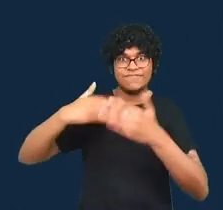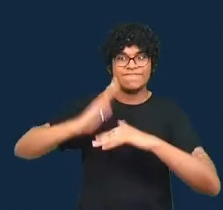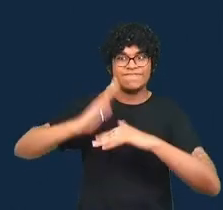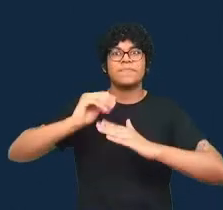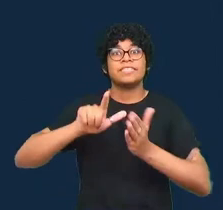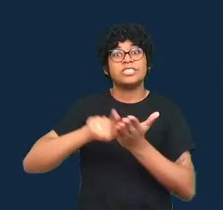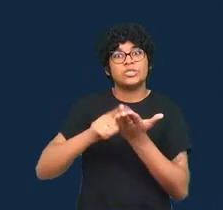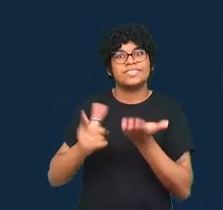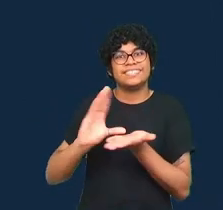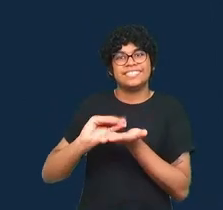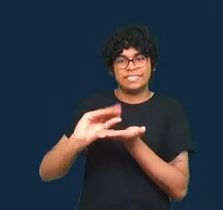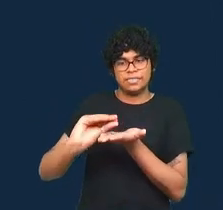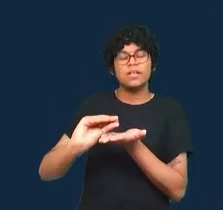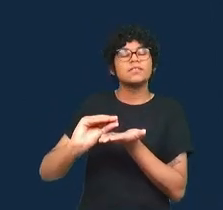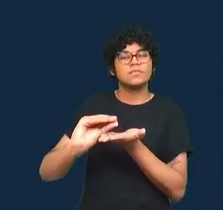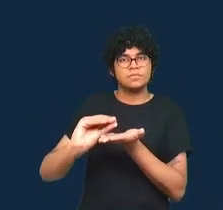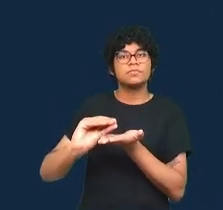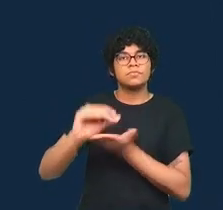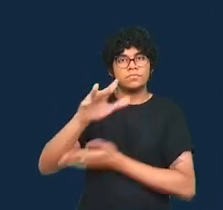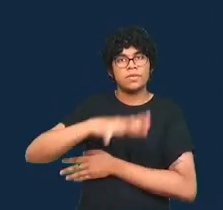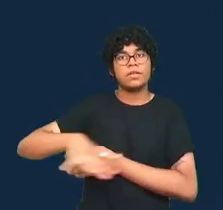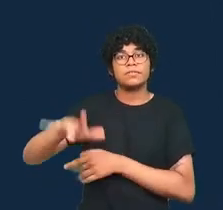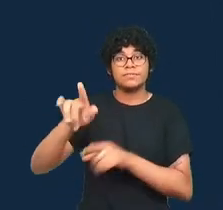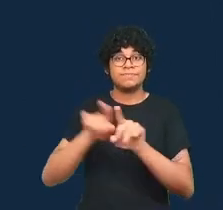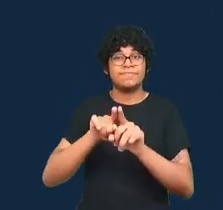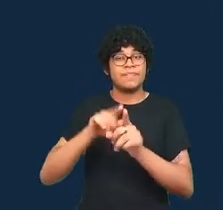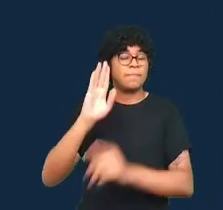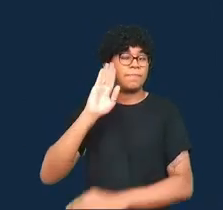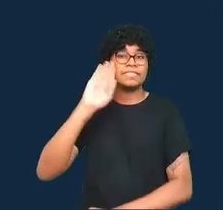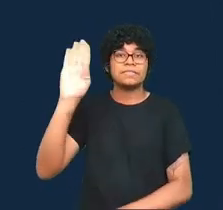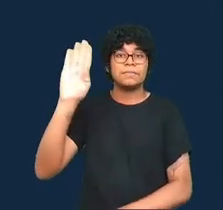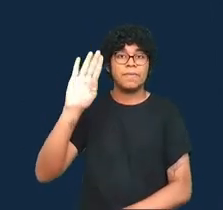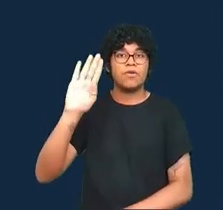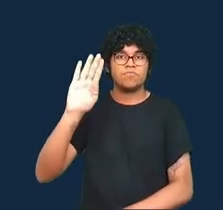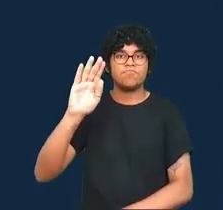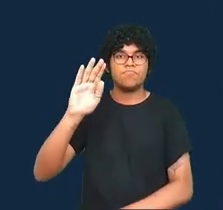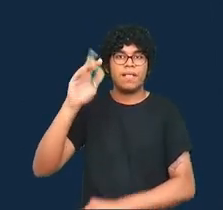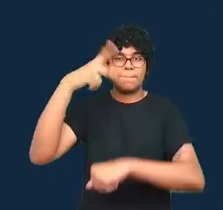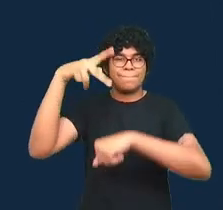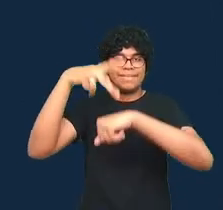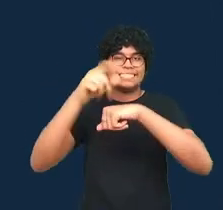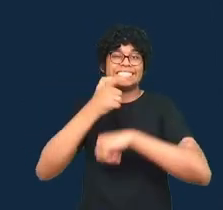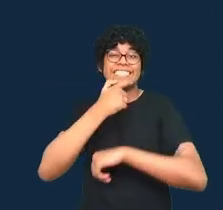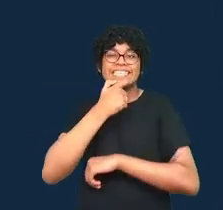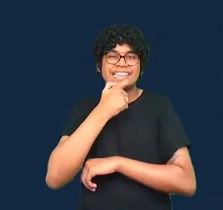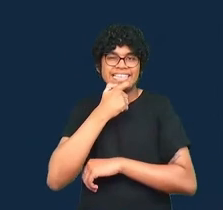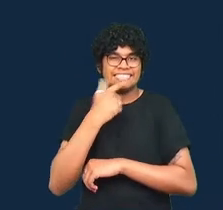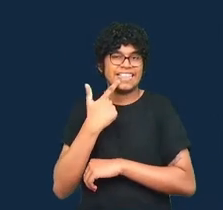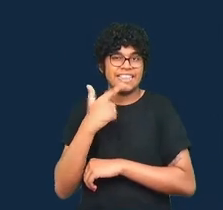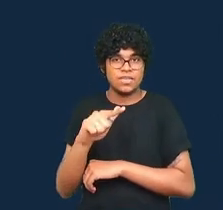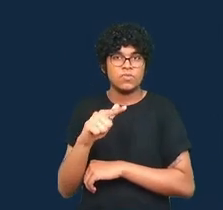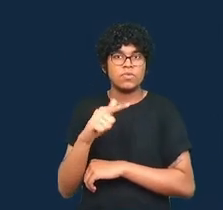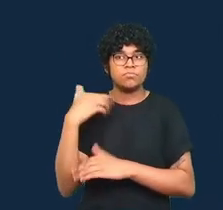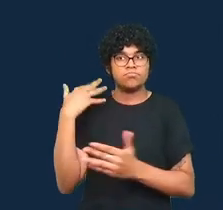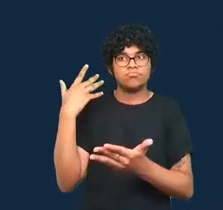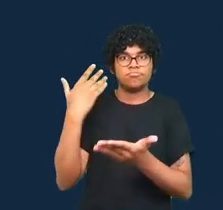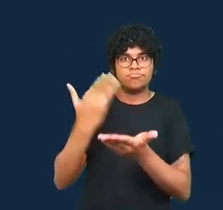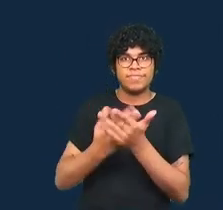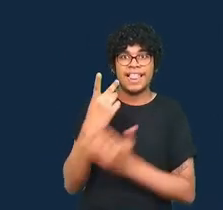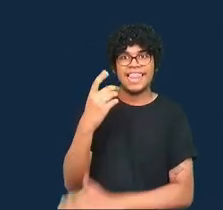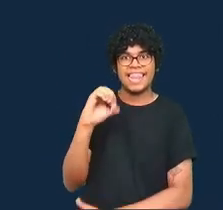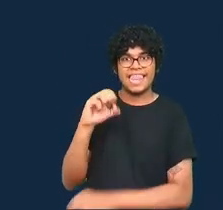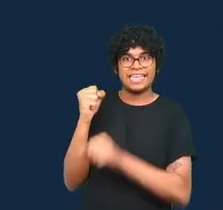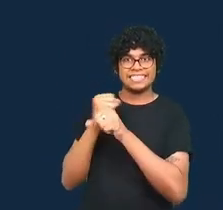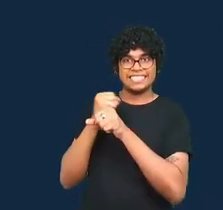principalmente nos países ocidentais de idioma inglês na última década. Então, os seus avanços